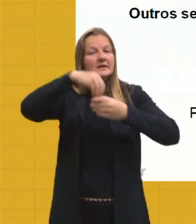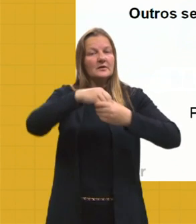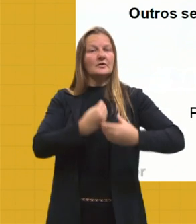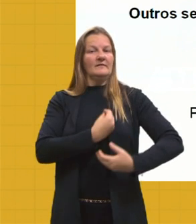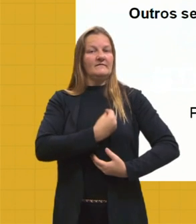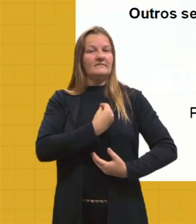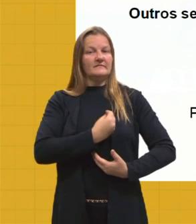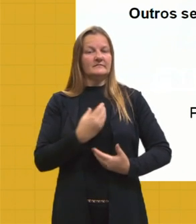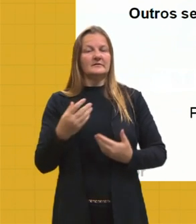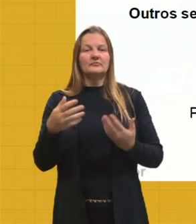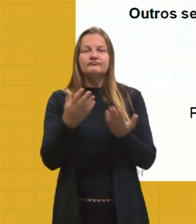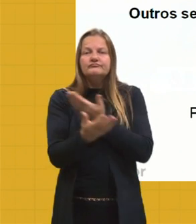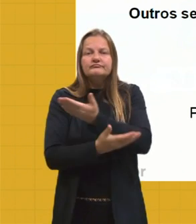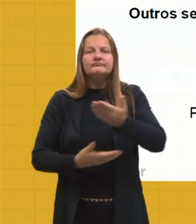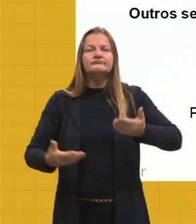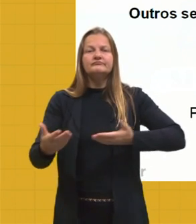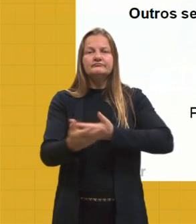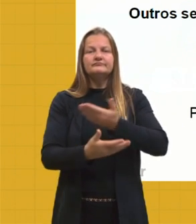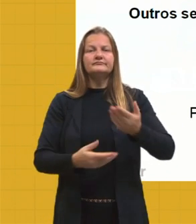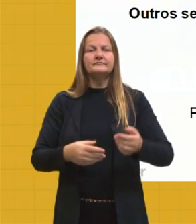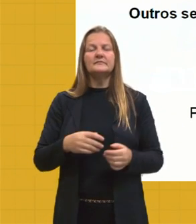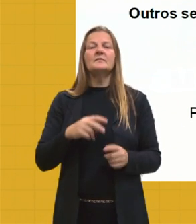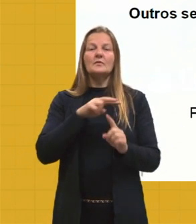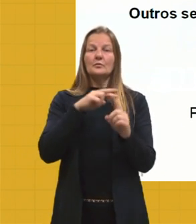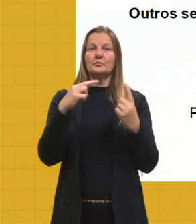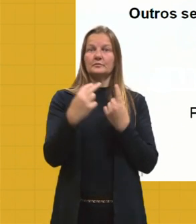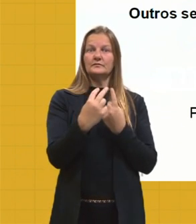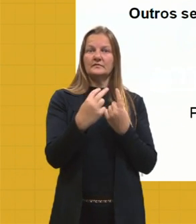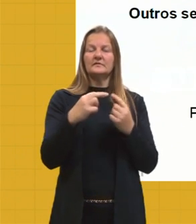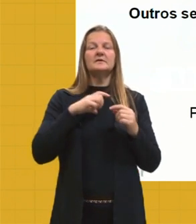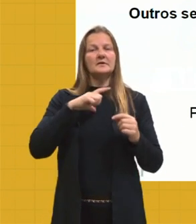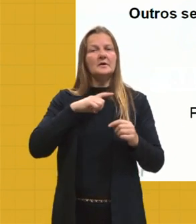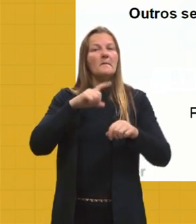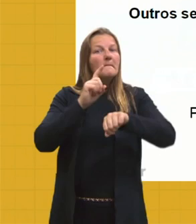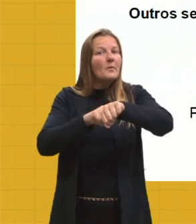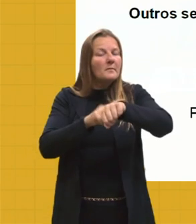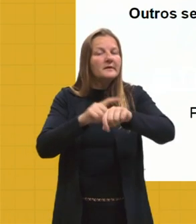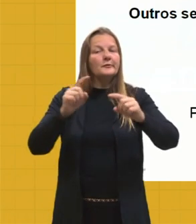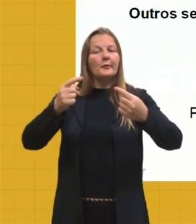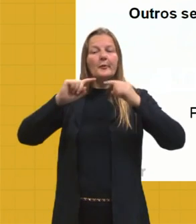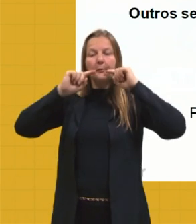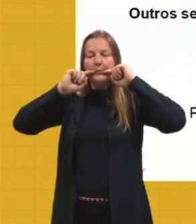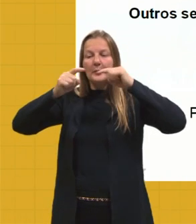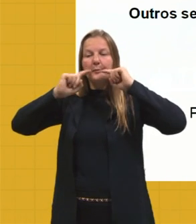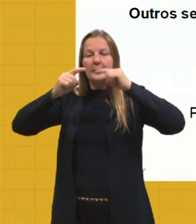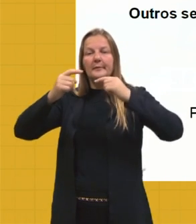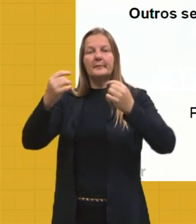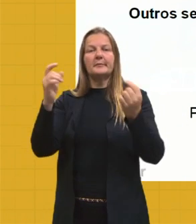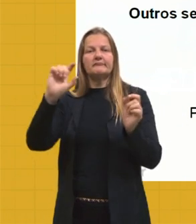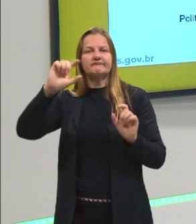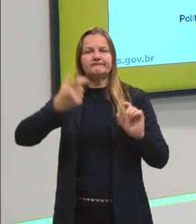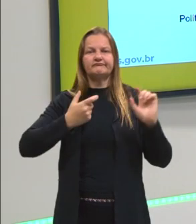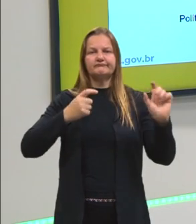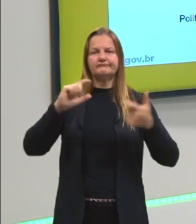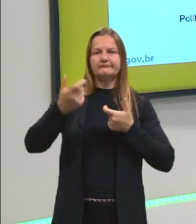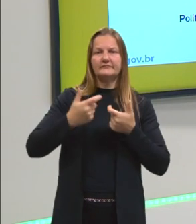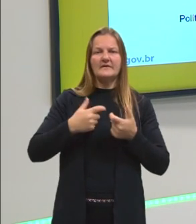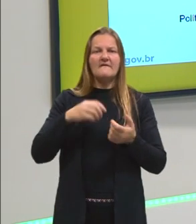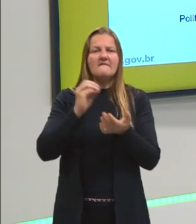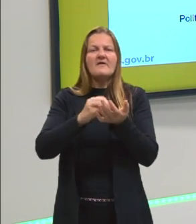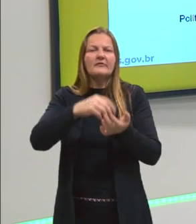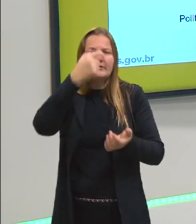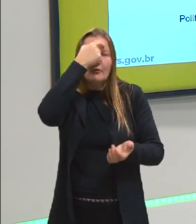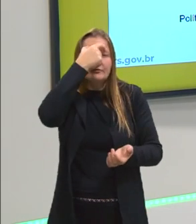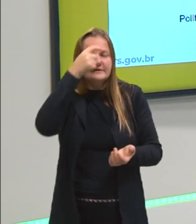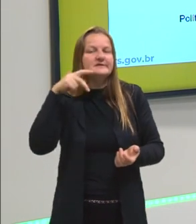Mas ao mesmo lado, por outro lado, o paradoxo é que em momentos somos criticados, que nós não temos consciência